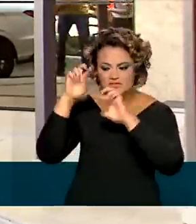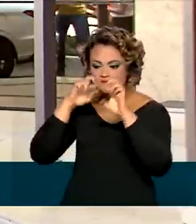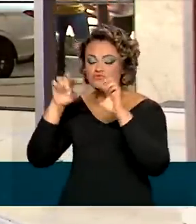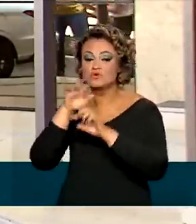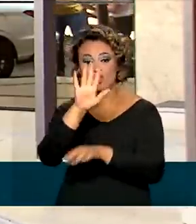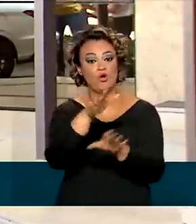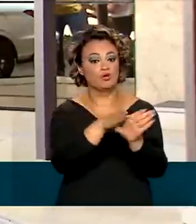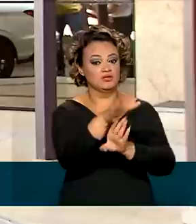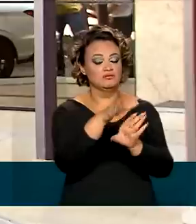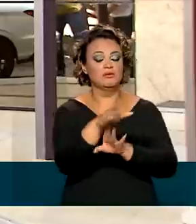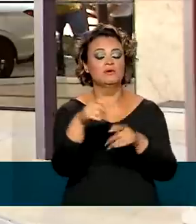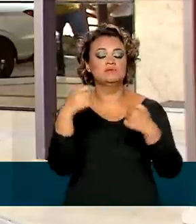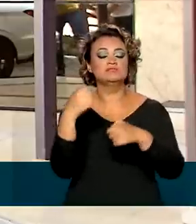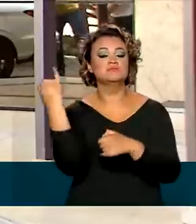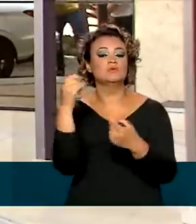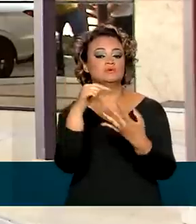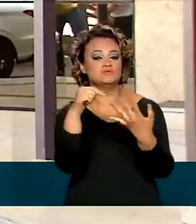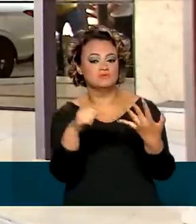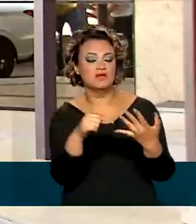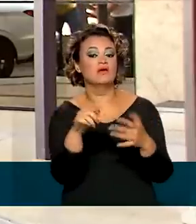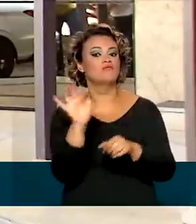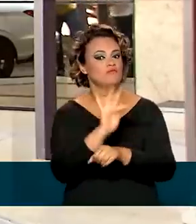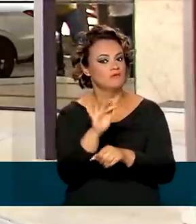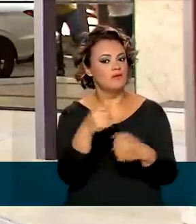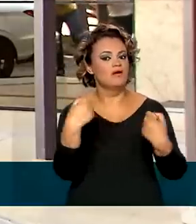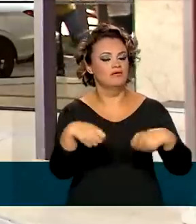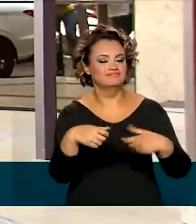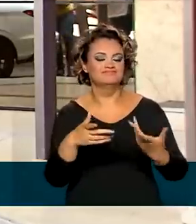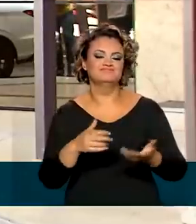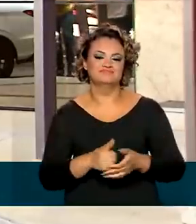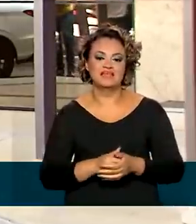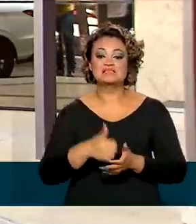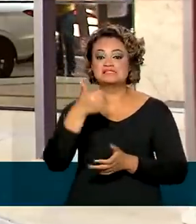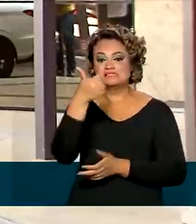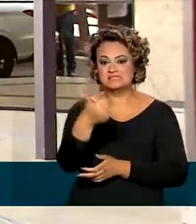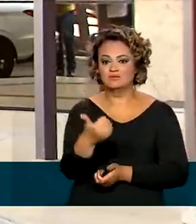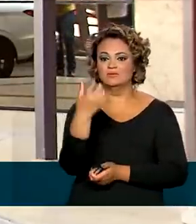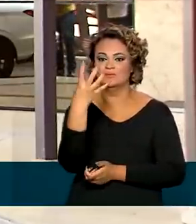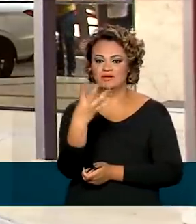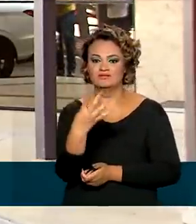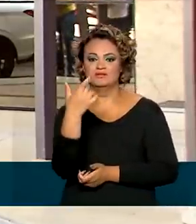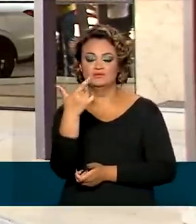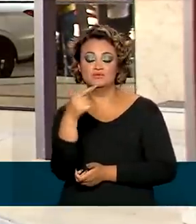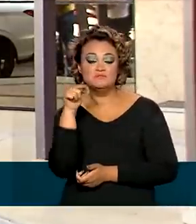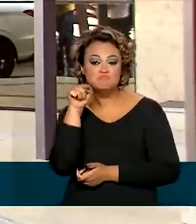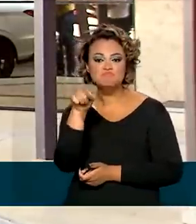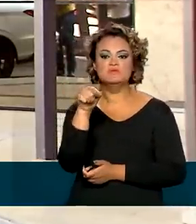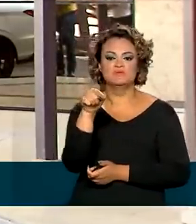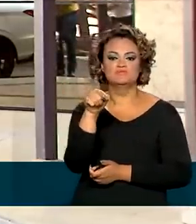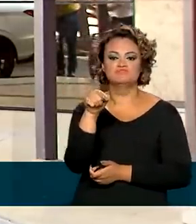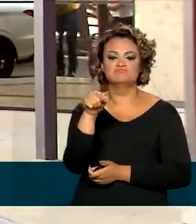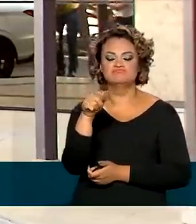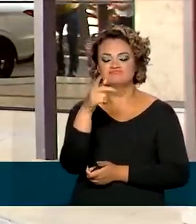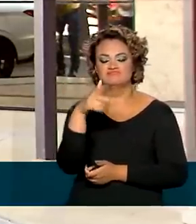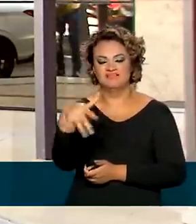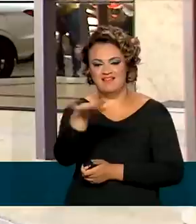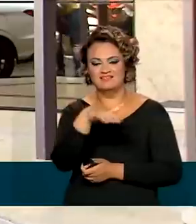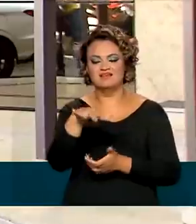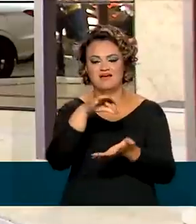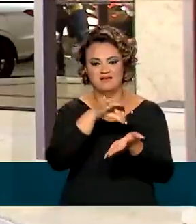orientados para a importância da formalização. São 142 mil prestadores turísticos